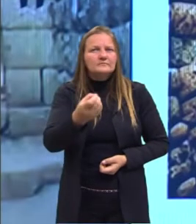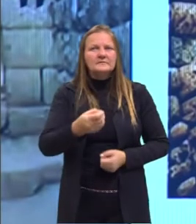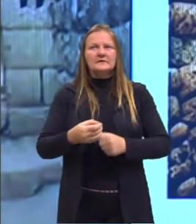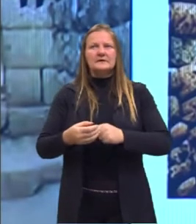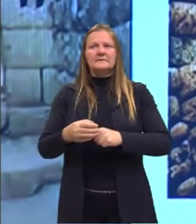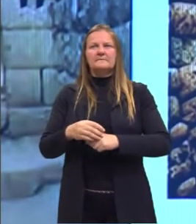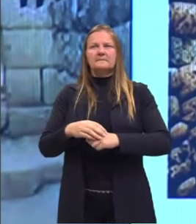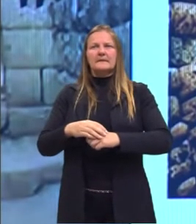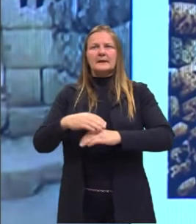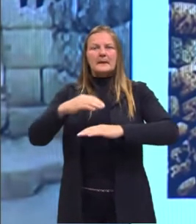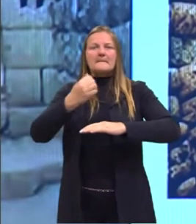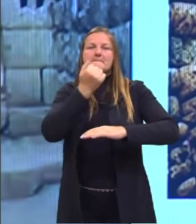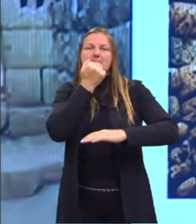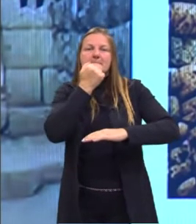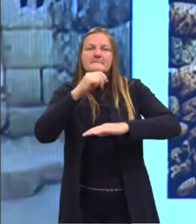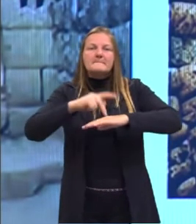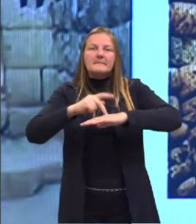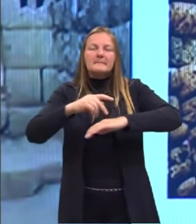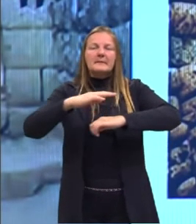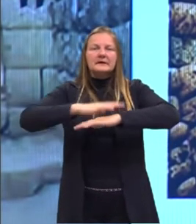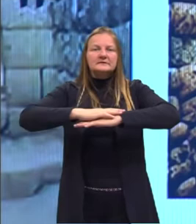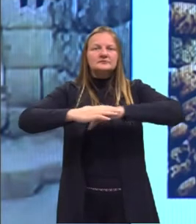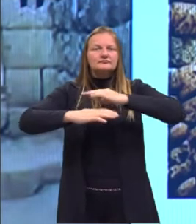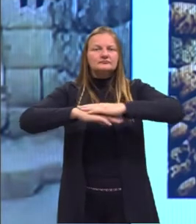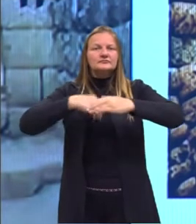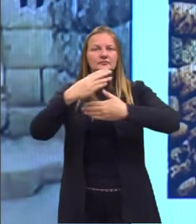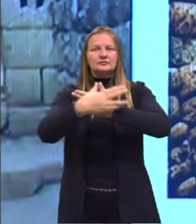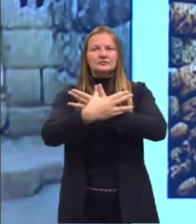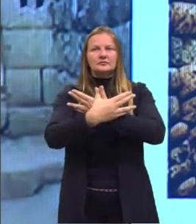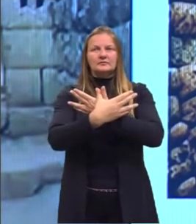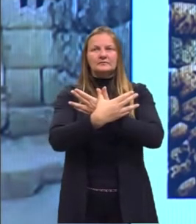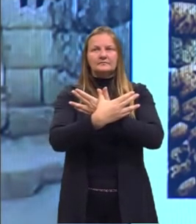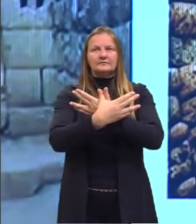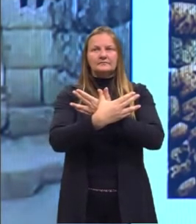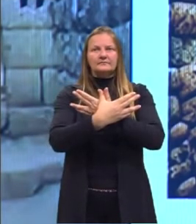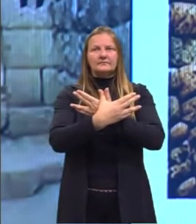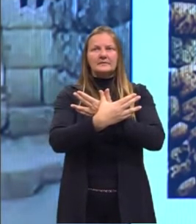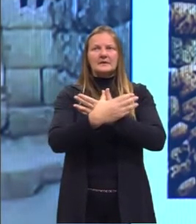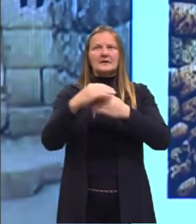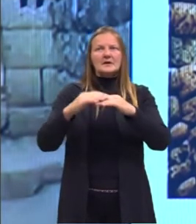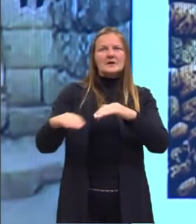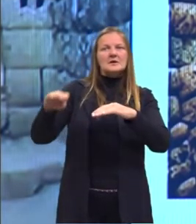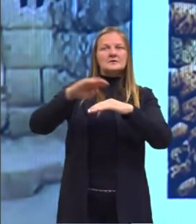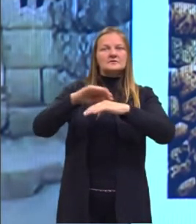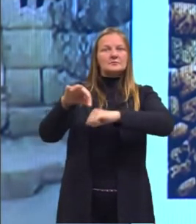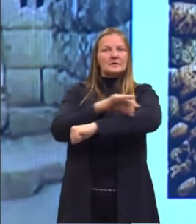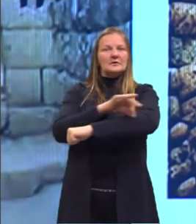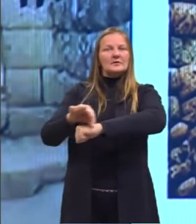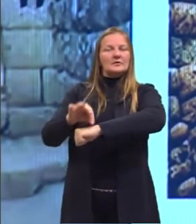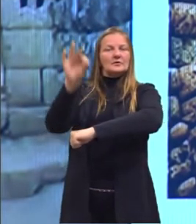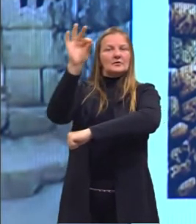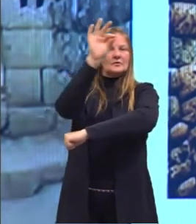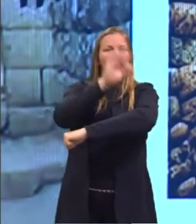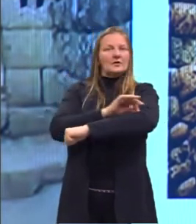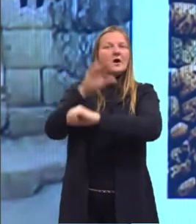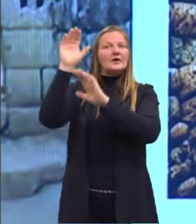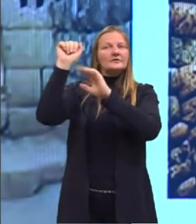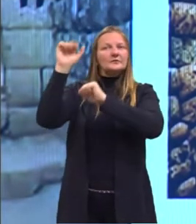base de pedra da civilização inca e, em cima, a característica da arquitetura já espanhola.